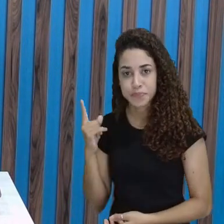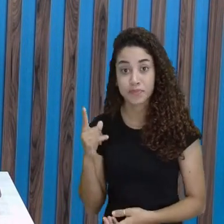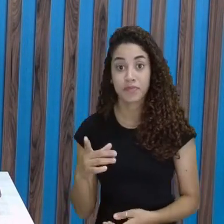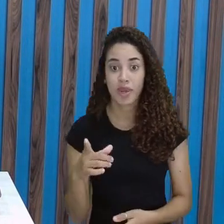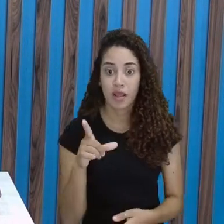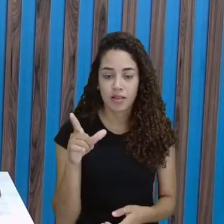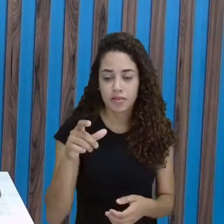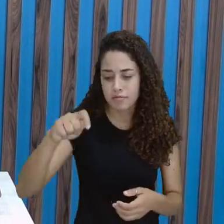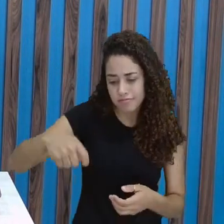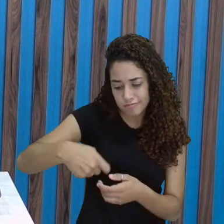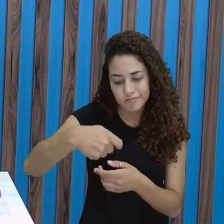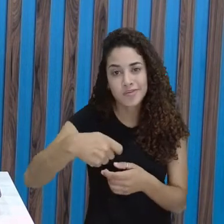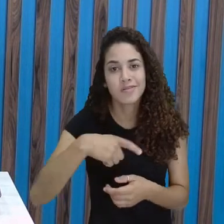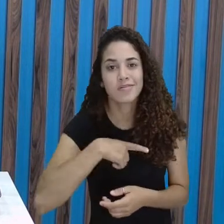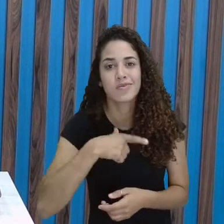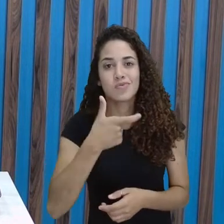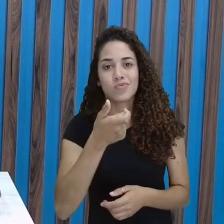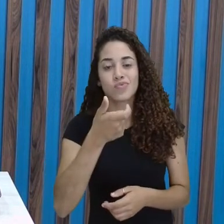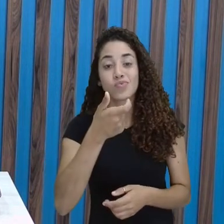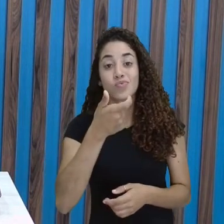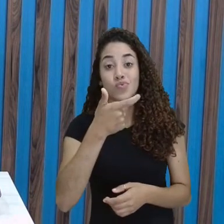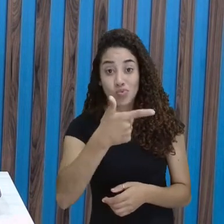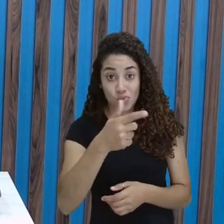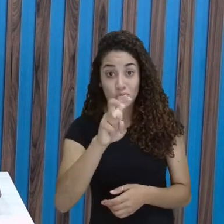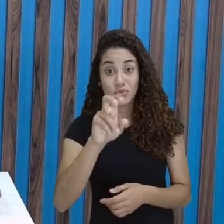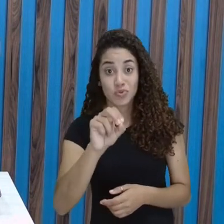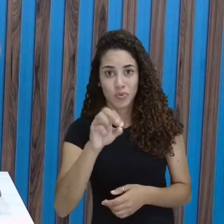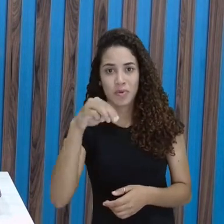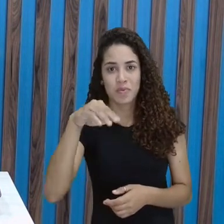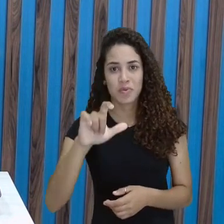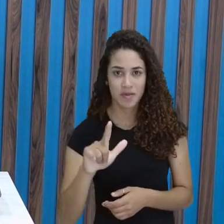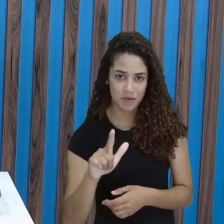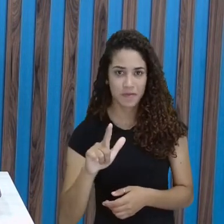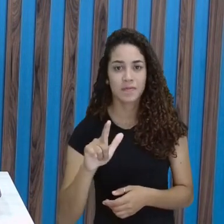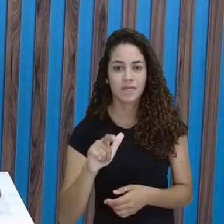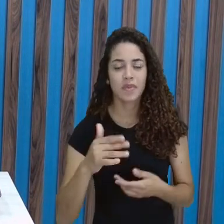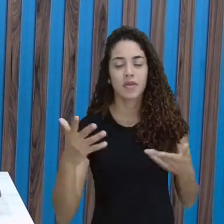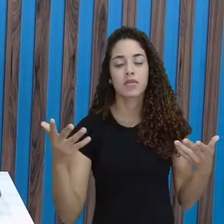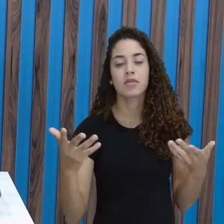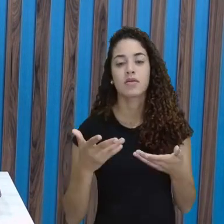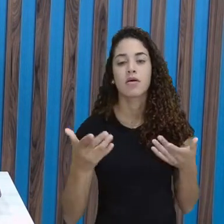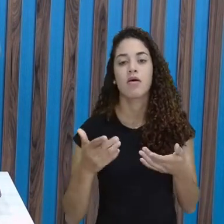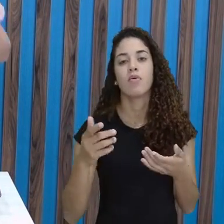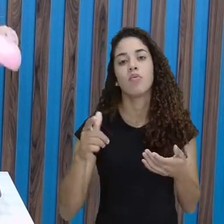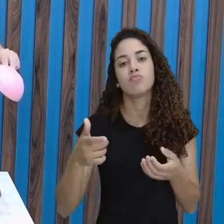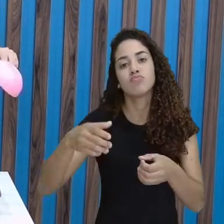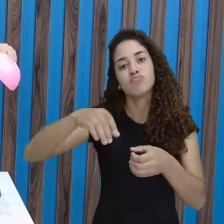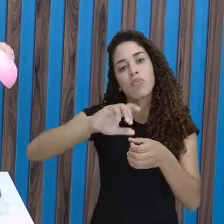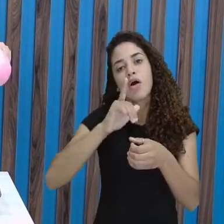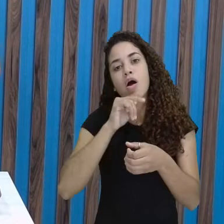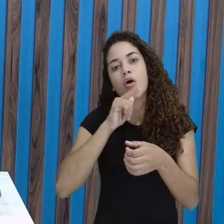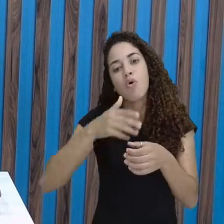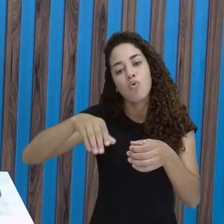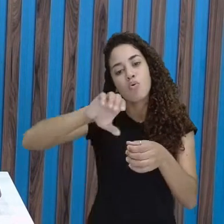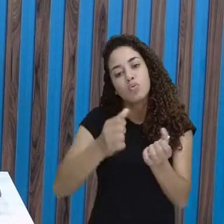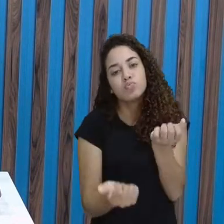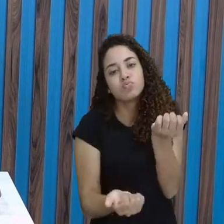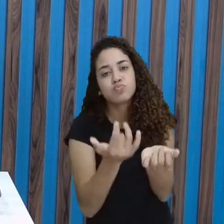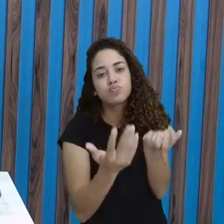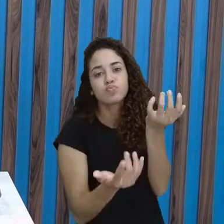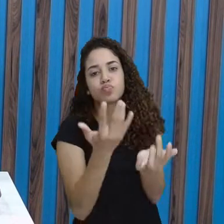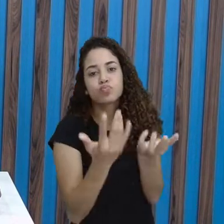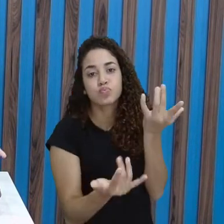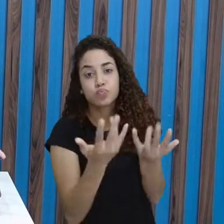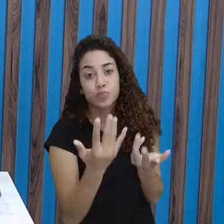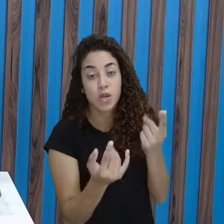250 ml, gente. Então, eu coloco aqui, ó, de água, boto para ferver. Depois,